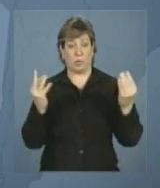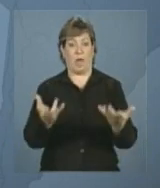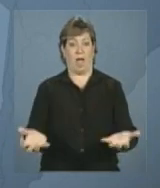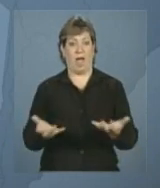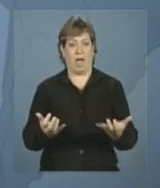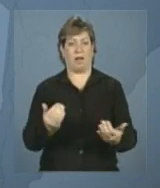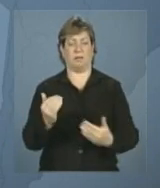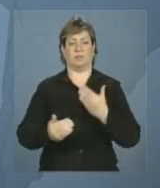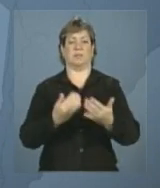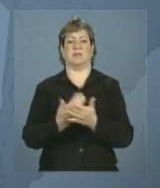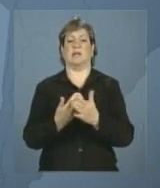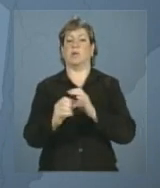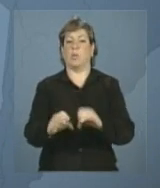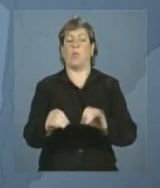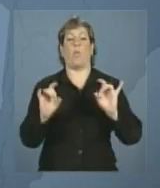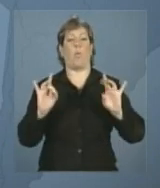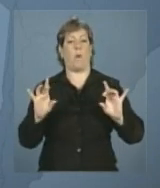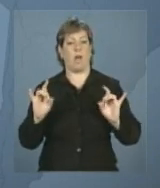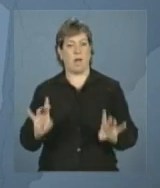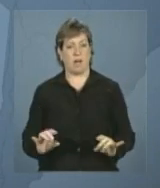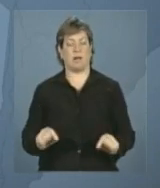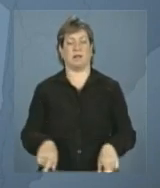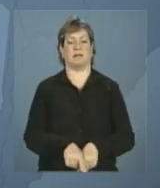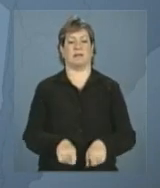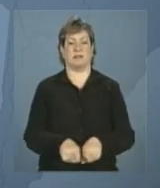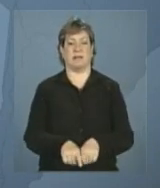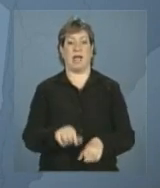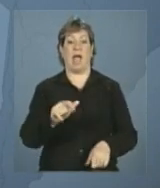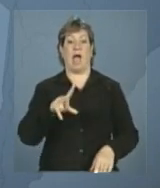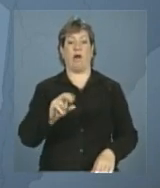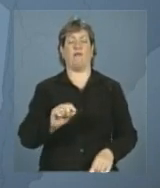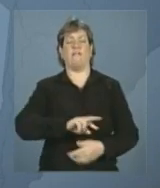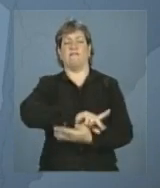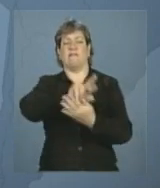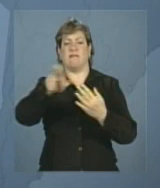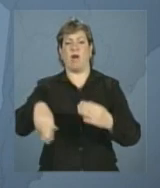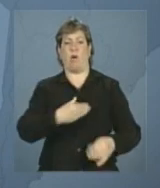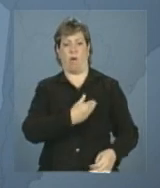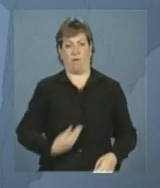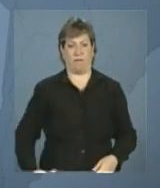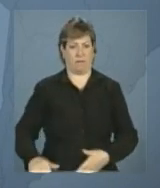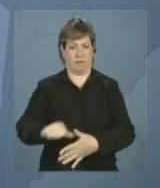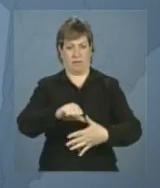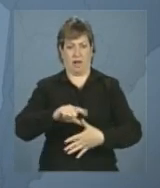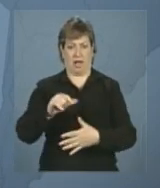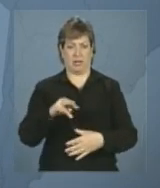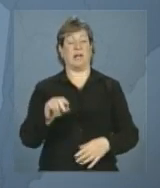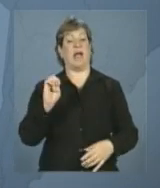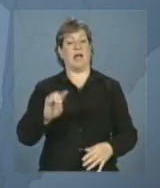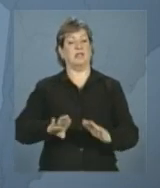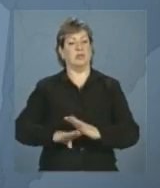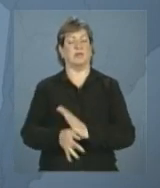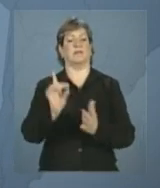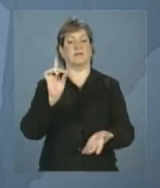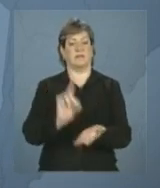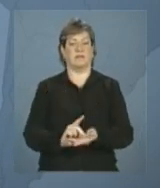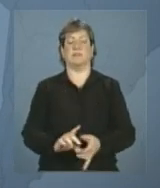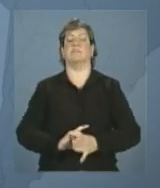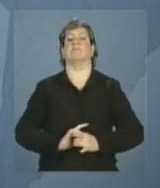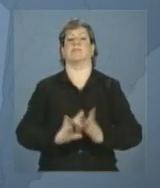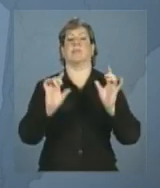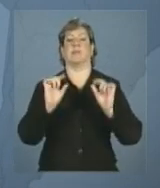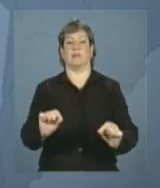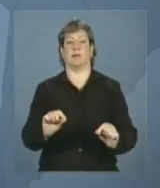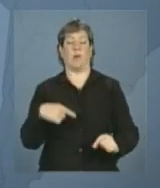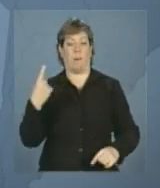educação de qualidade. O objetivo de vários governos da América Latina é se tornar, de fato, independente. E os